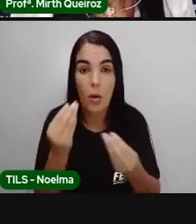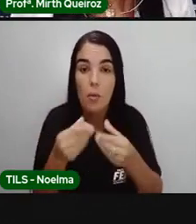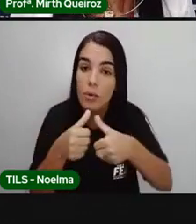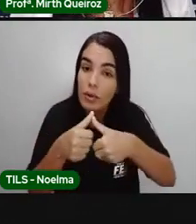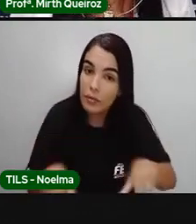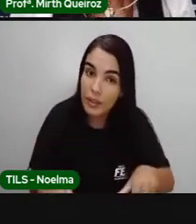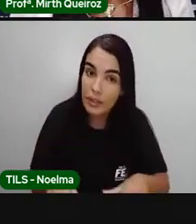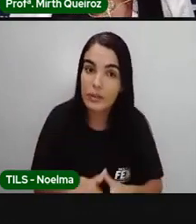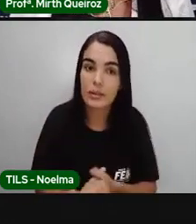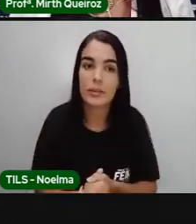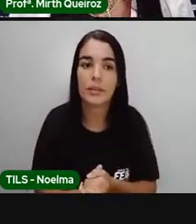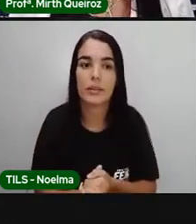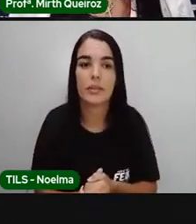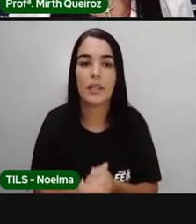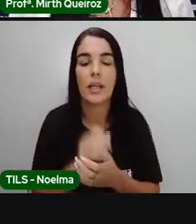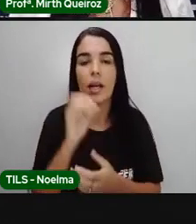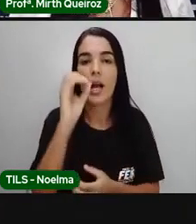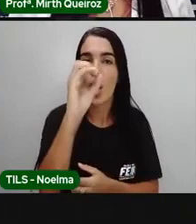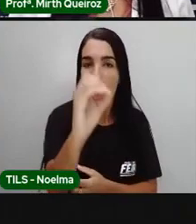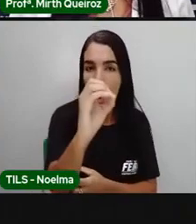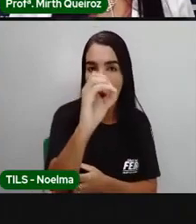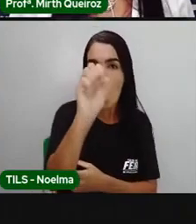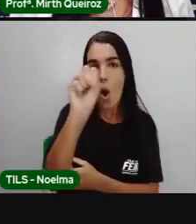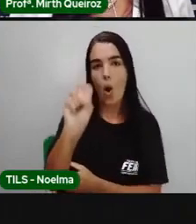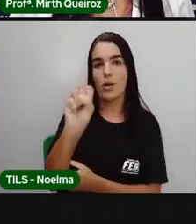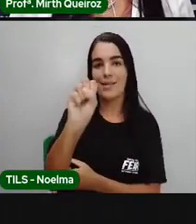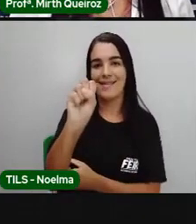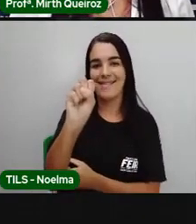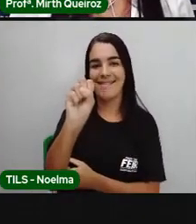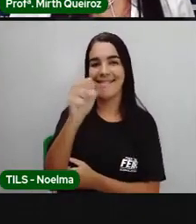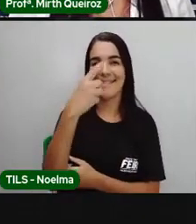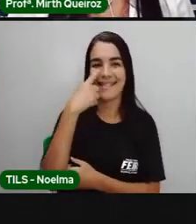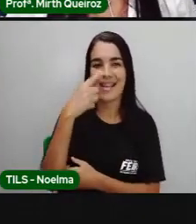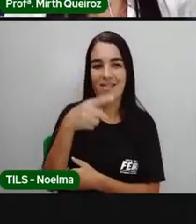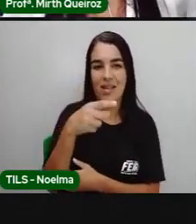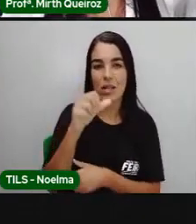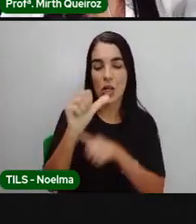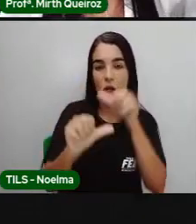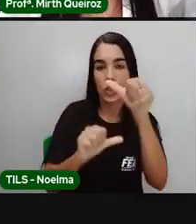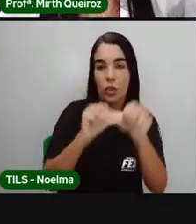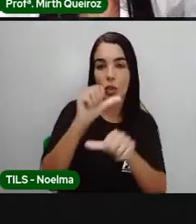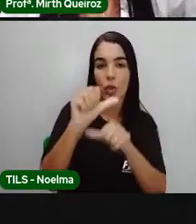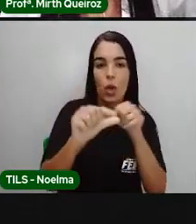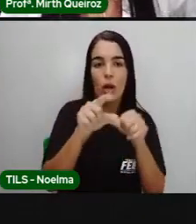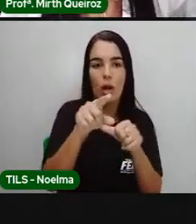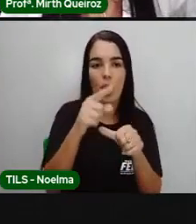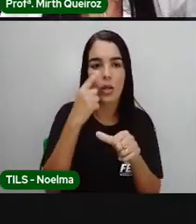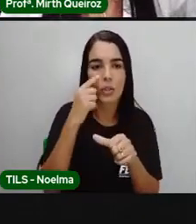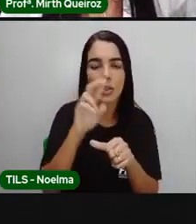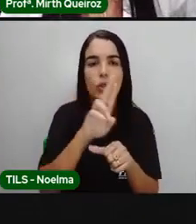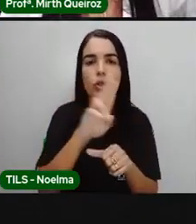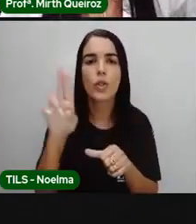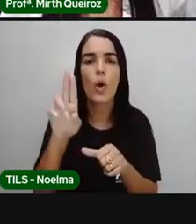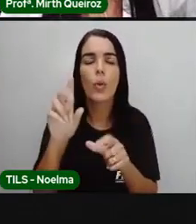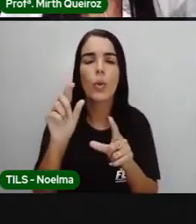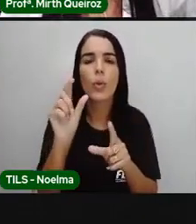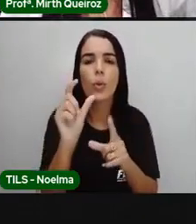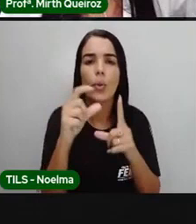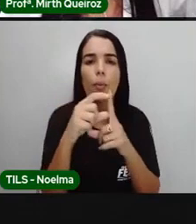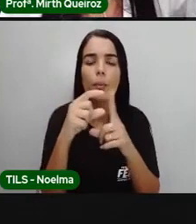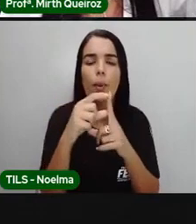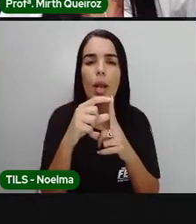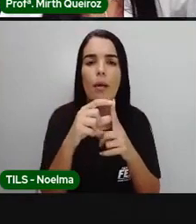mercado, nós teremos o quê? Os mercados. Olha só, se eu mudar só mercados